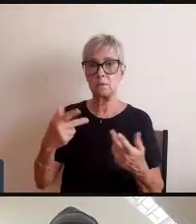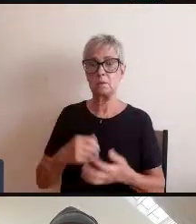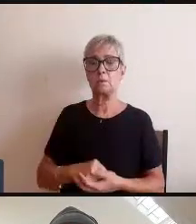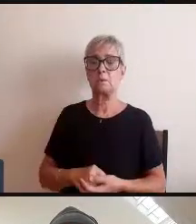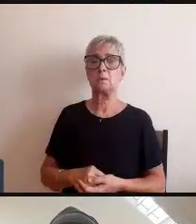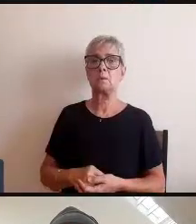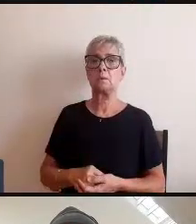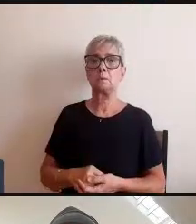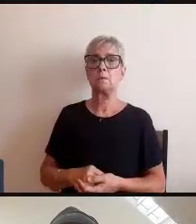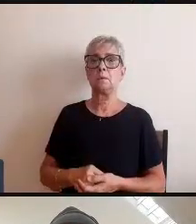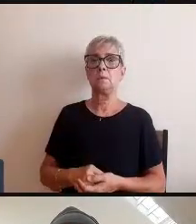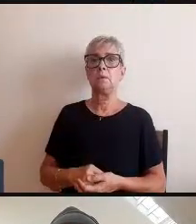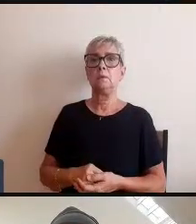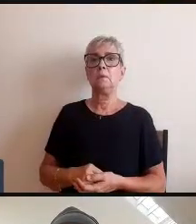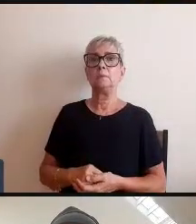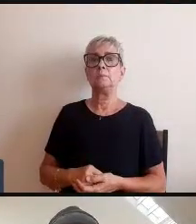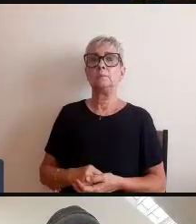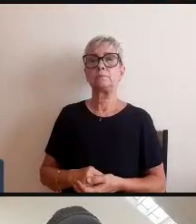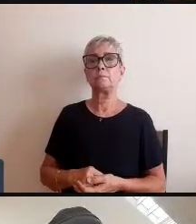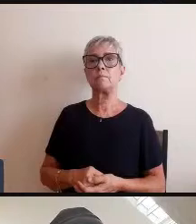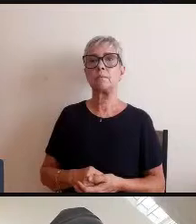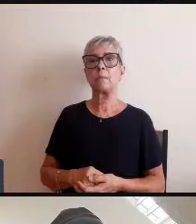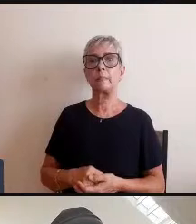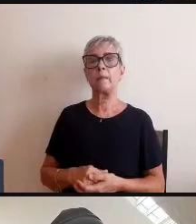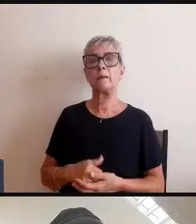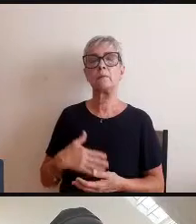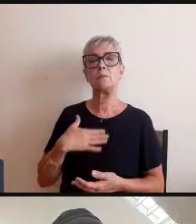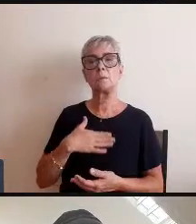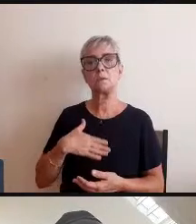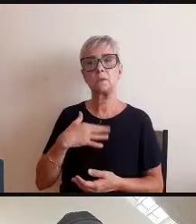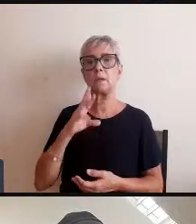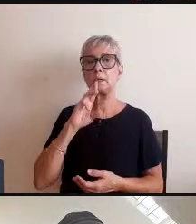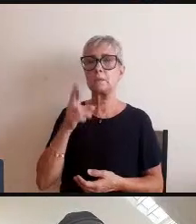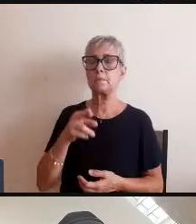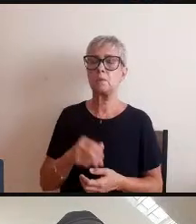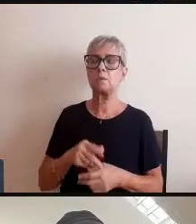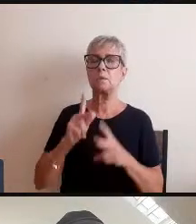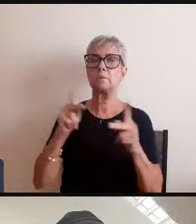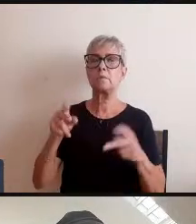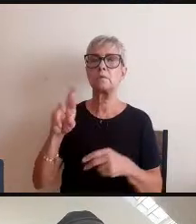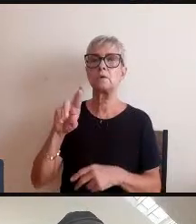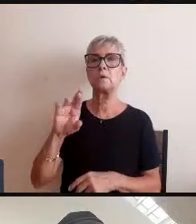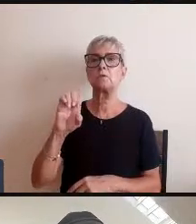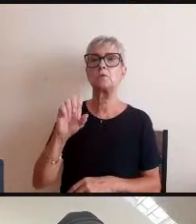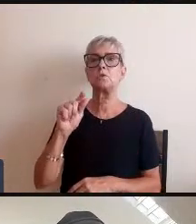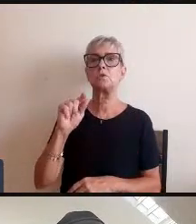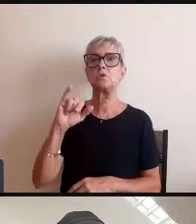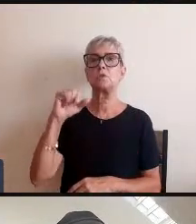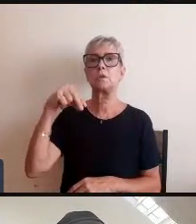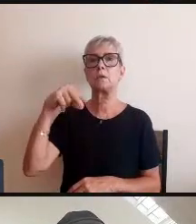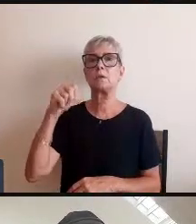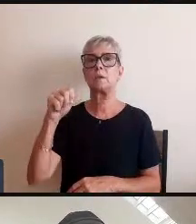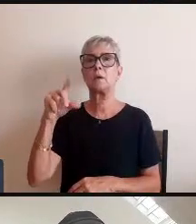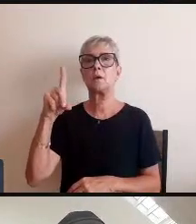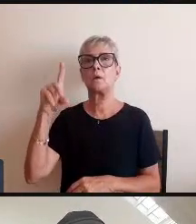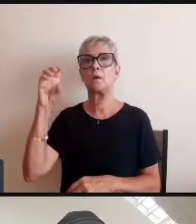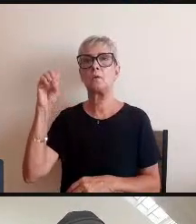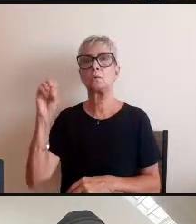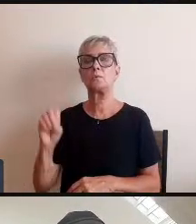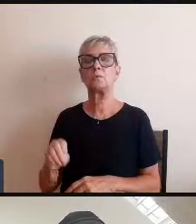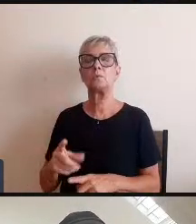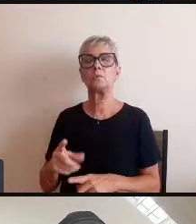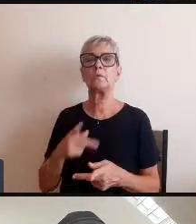admiro a resposta que o Reginaldo o professor Reginaldo deu para a gente justamente porque quando ele fala de